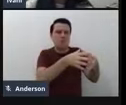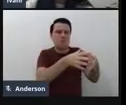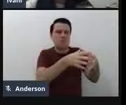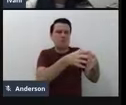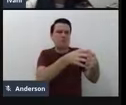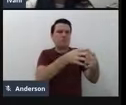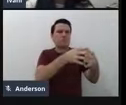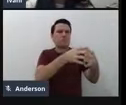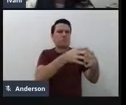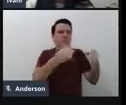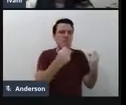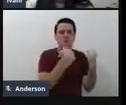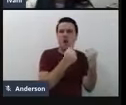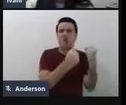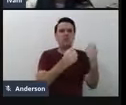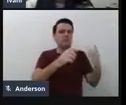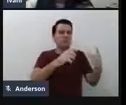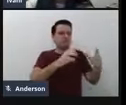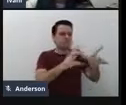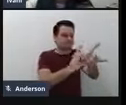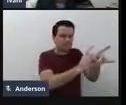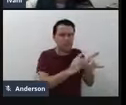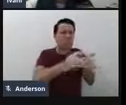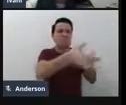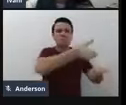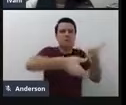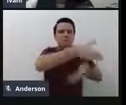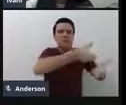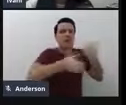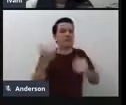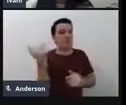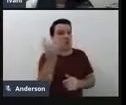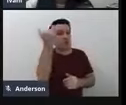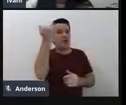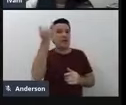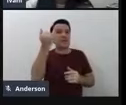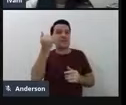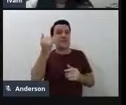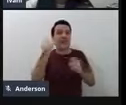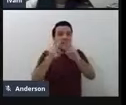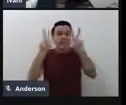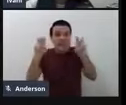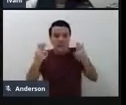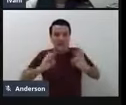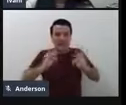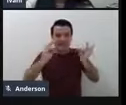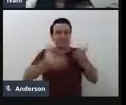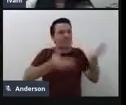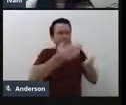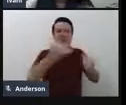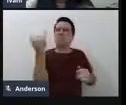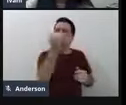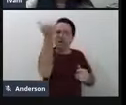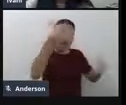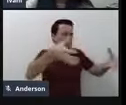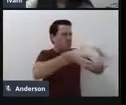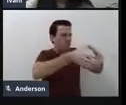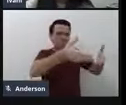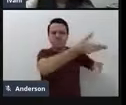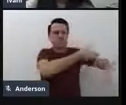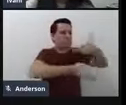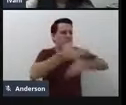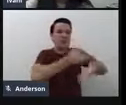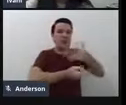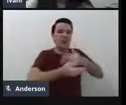que é, que, obrigatoriamente, tem que se fazer presente quando a gente fala em tecnologia assistiva, né. Ela não pode mais ser